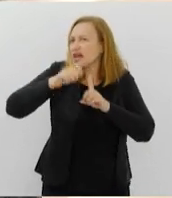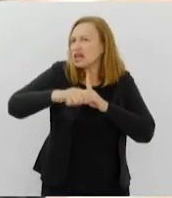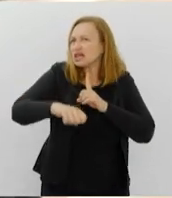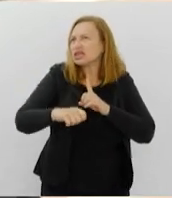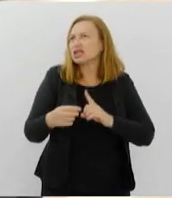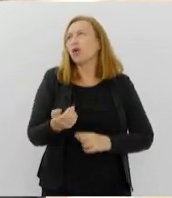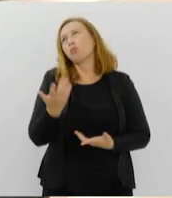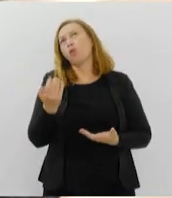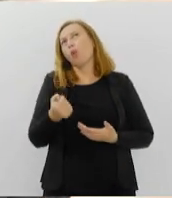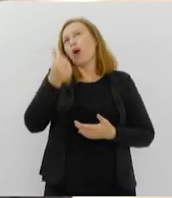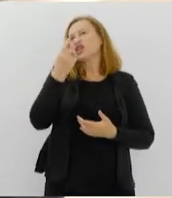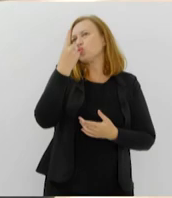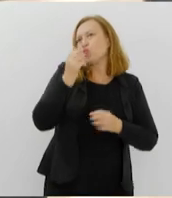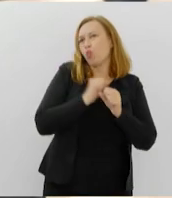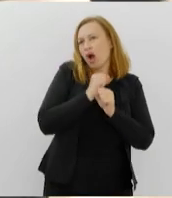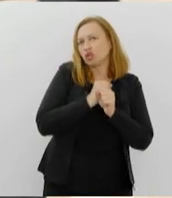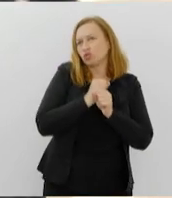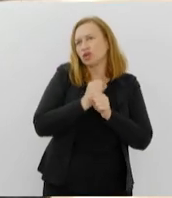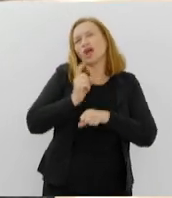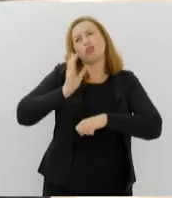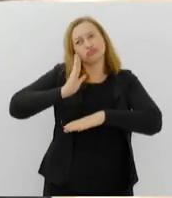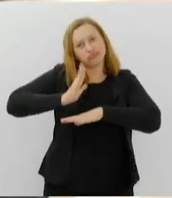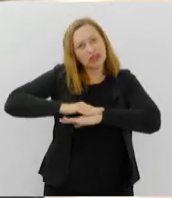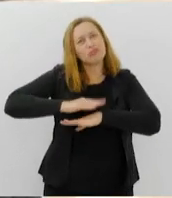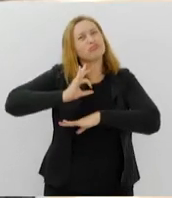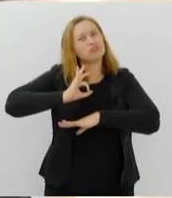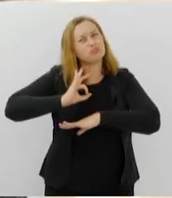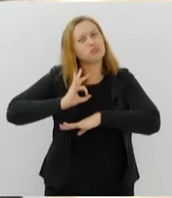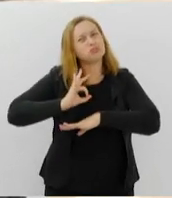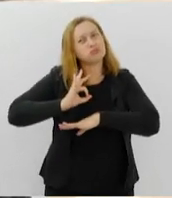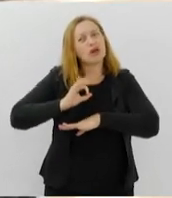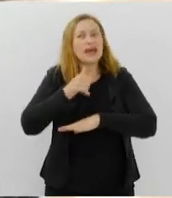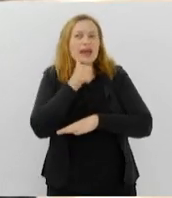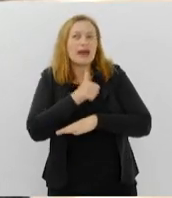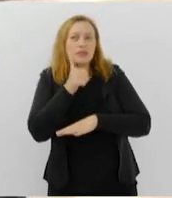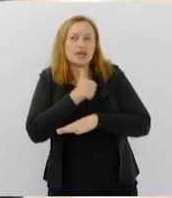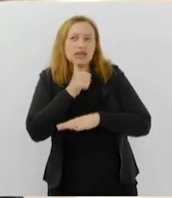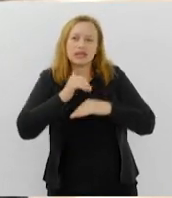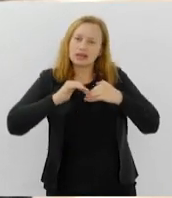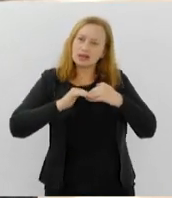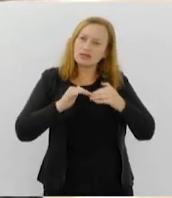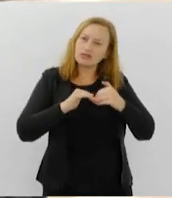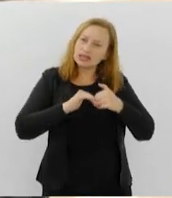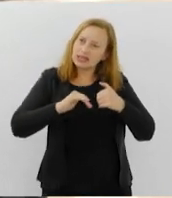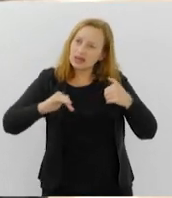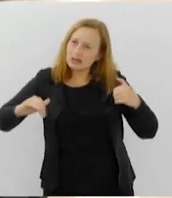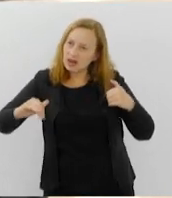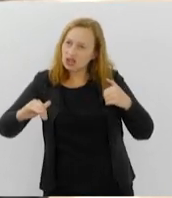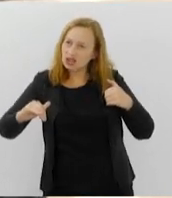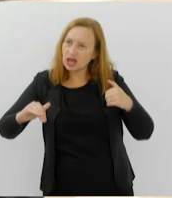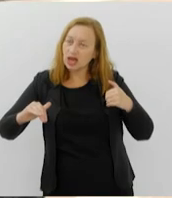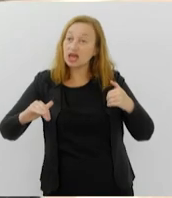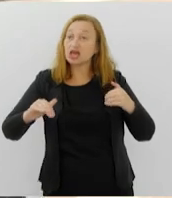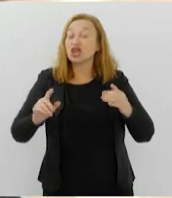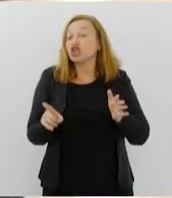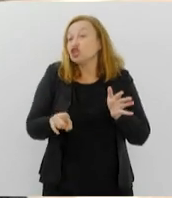quase um ano, que é um tempo, gradativamente, que a menina termina se afastando, diminuindo seus períodos na escola e, muitas